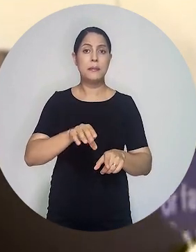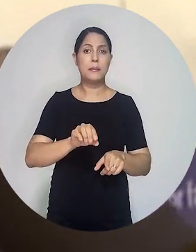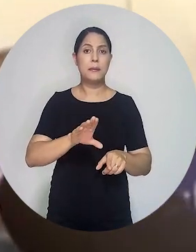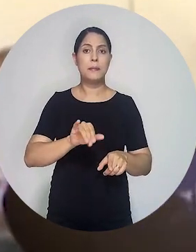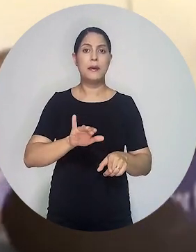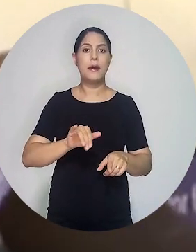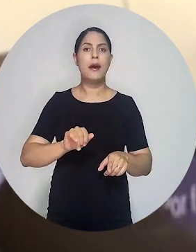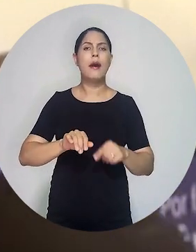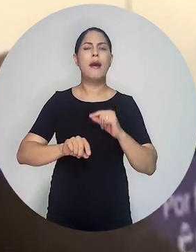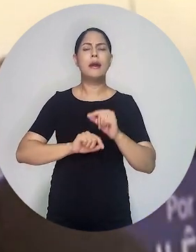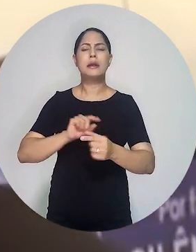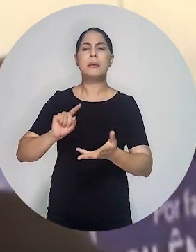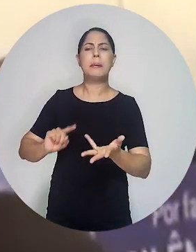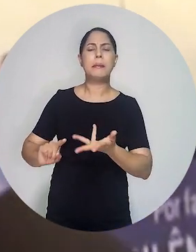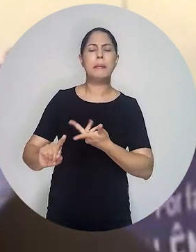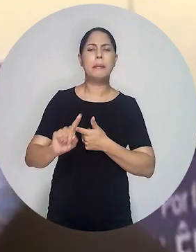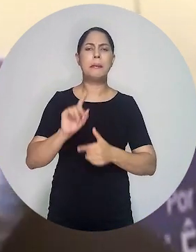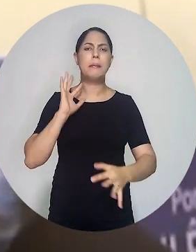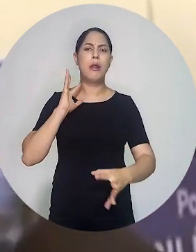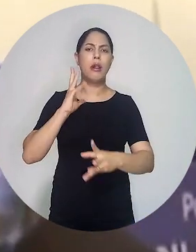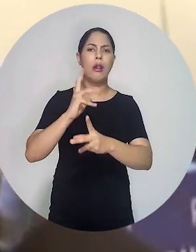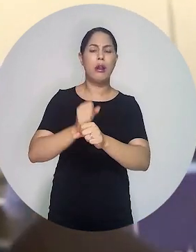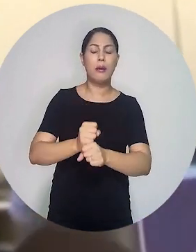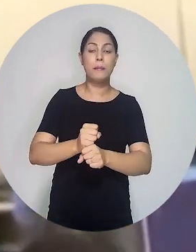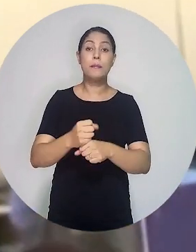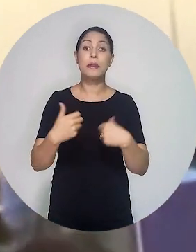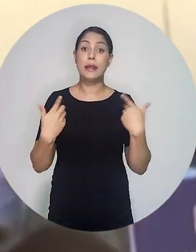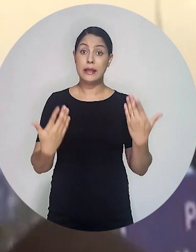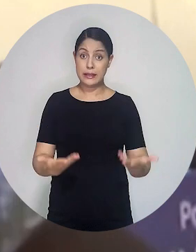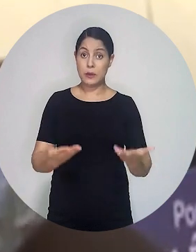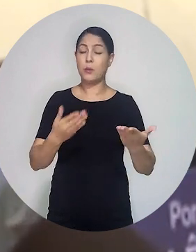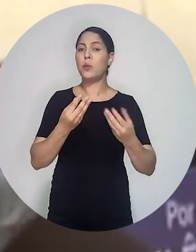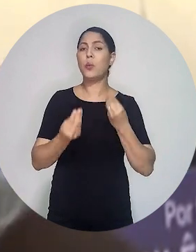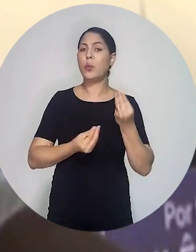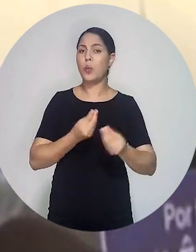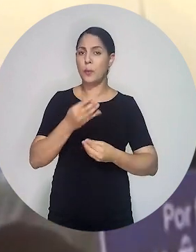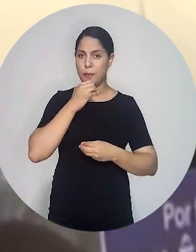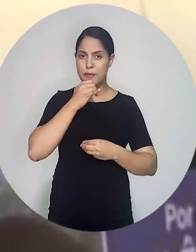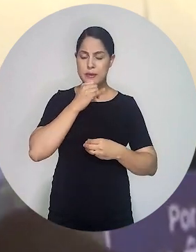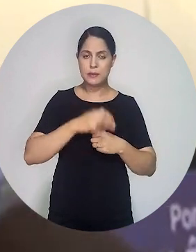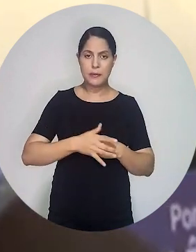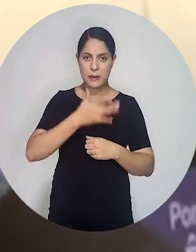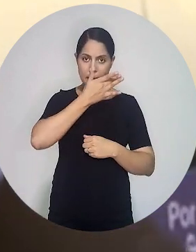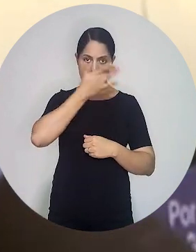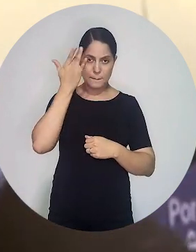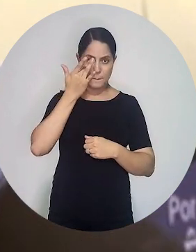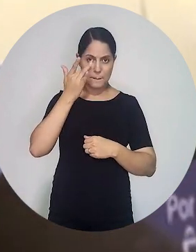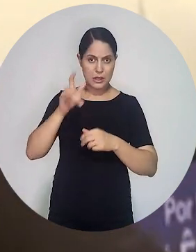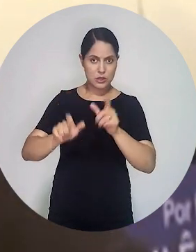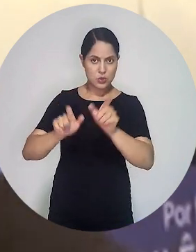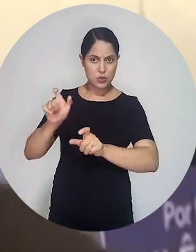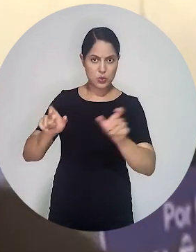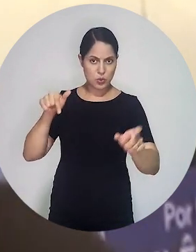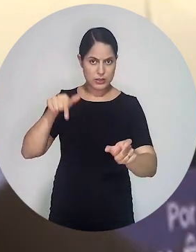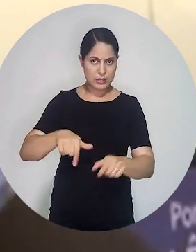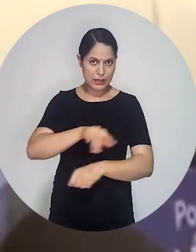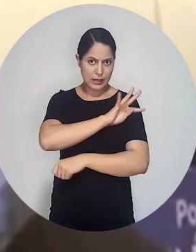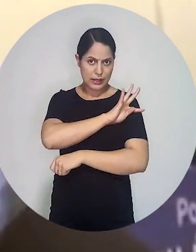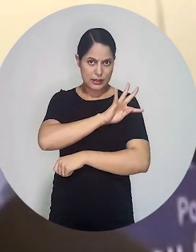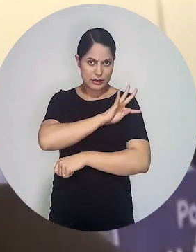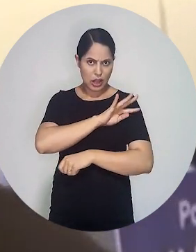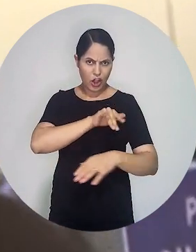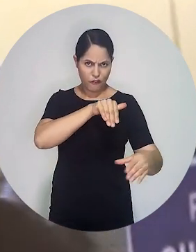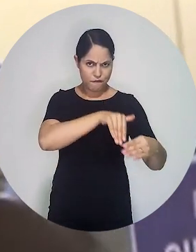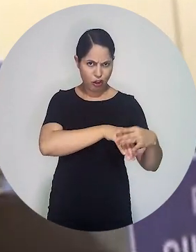sistemas corporativos, administrativos, mobile, infraestrutura e também totalização. Essas pessoas, no dia da